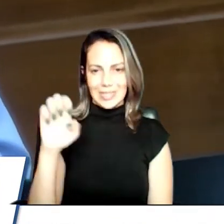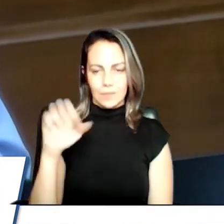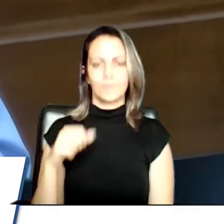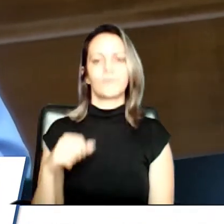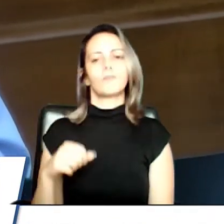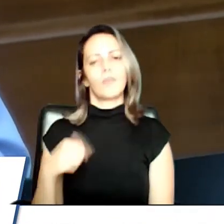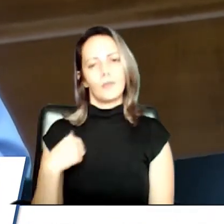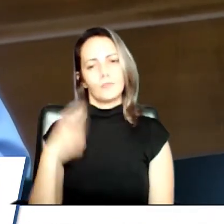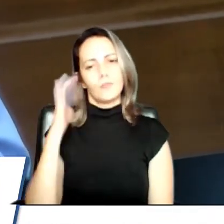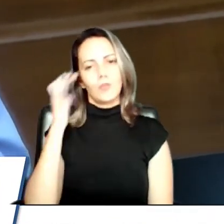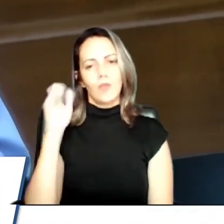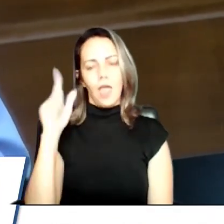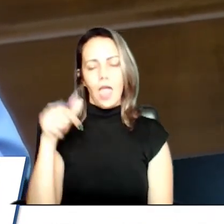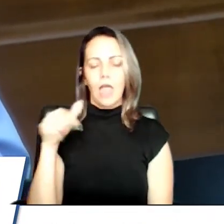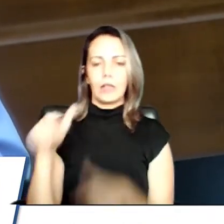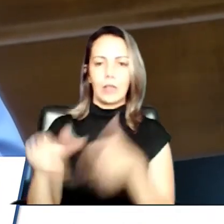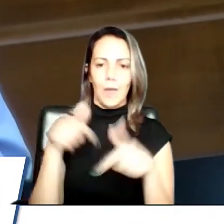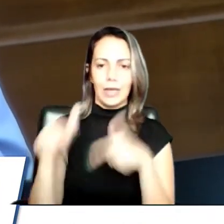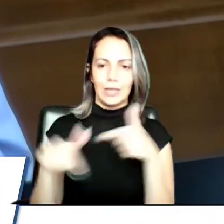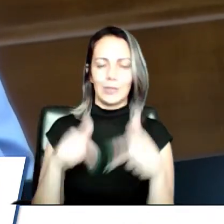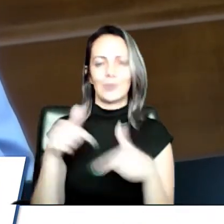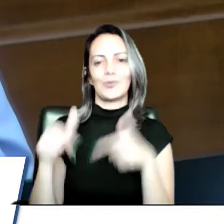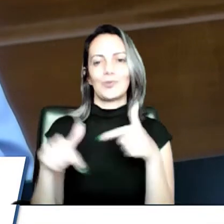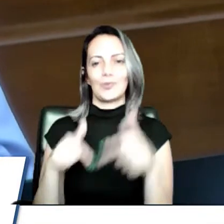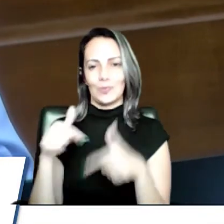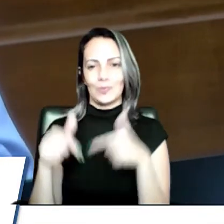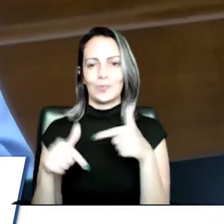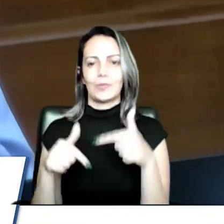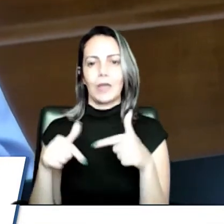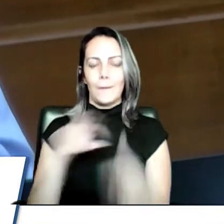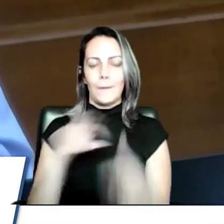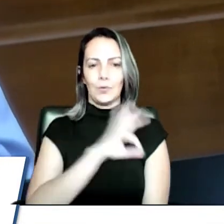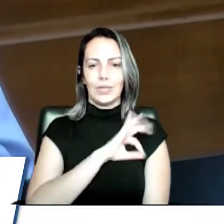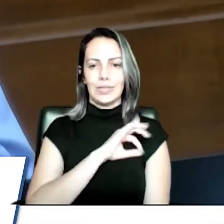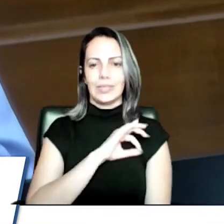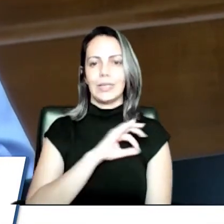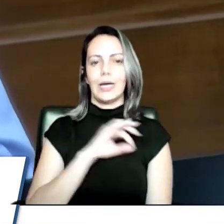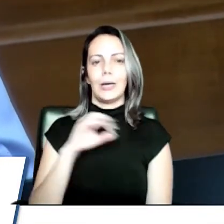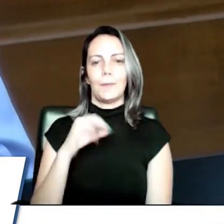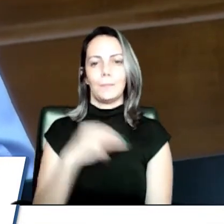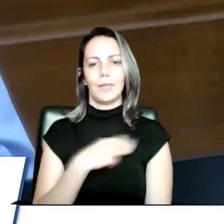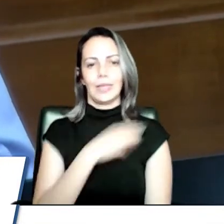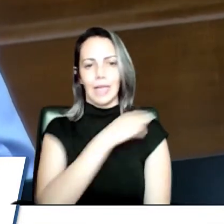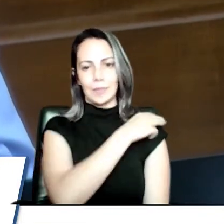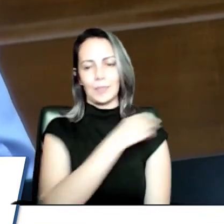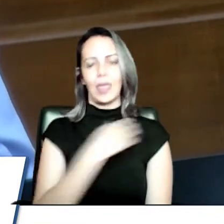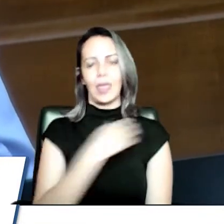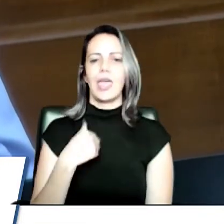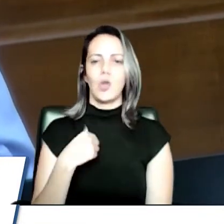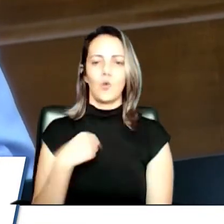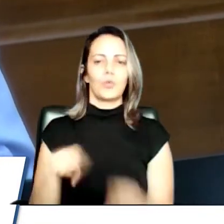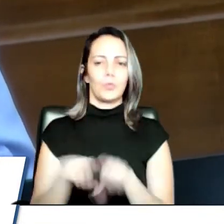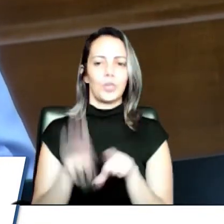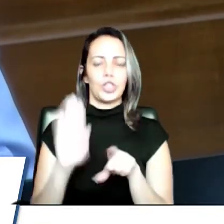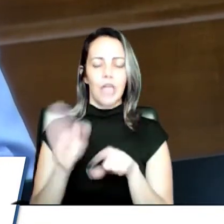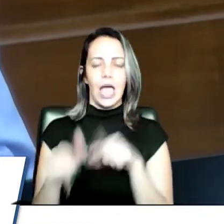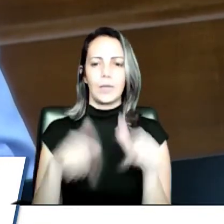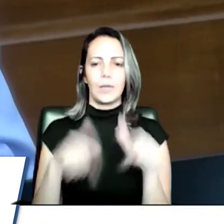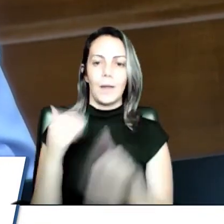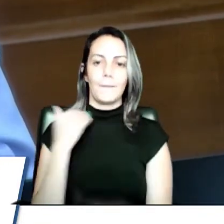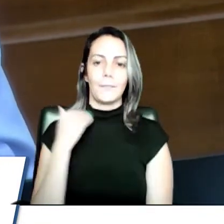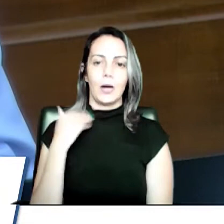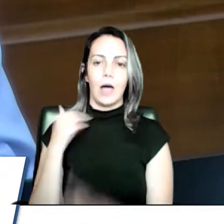representante do banco, instituição que eu trabalhava, acompanhado de oficial de justiça e da polícia, porque sempre tem aquela